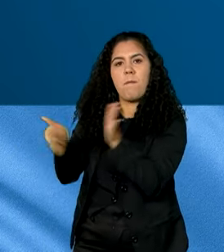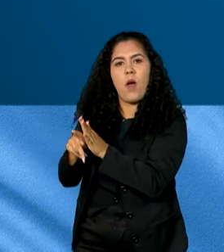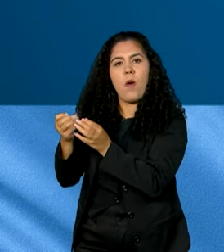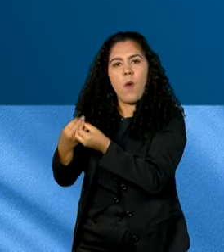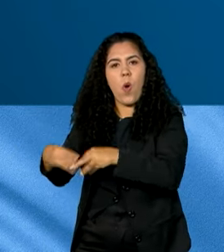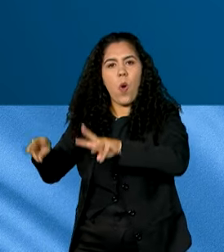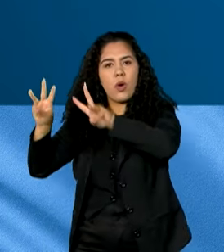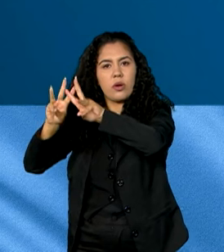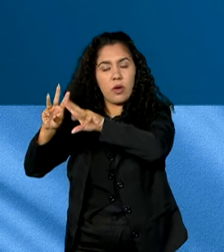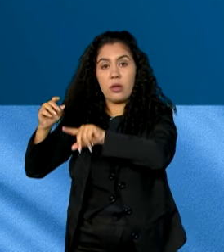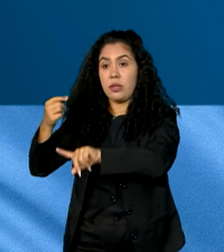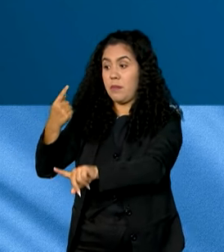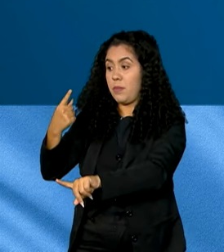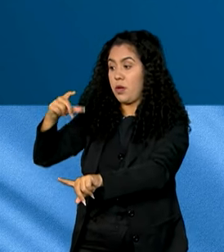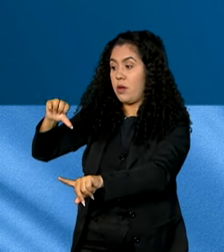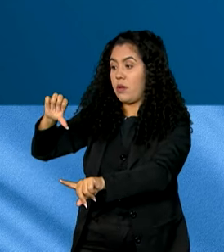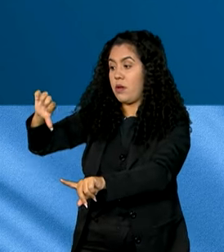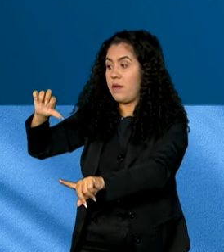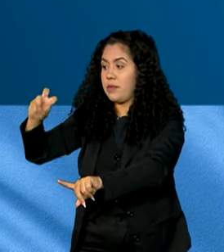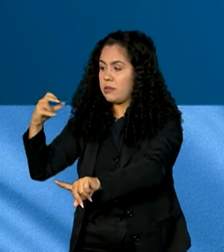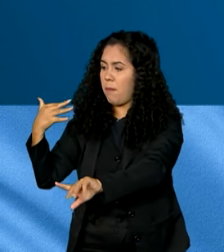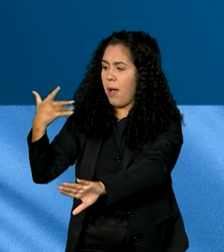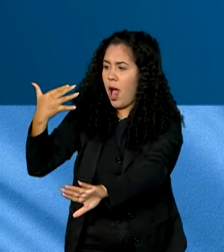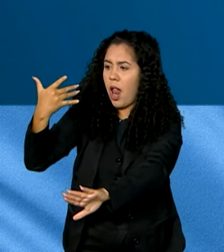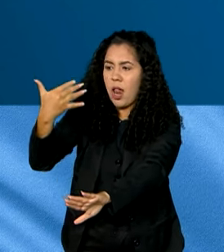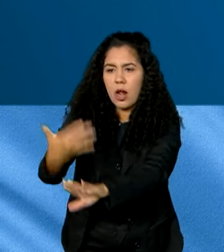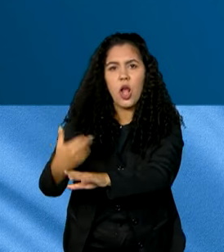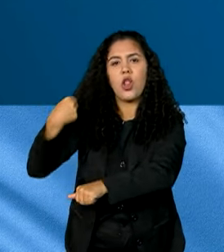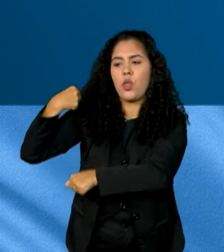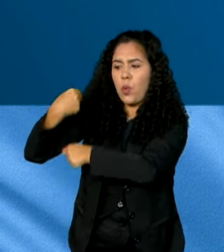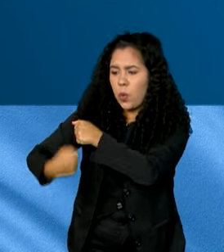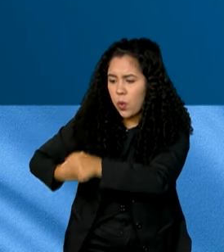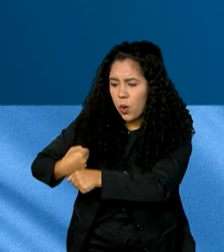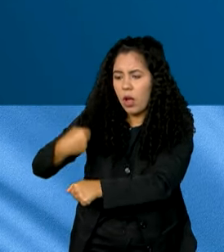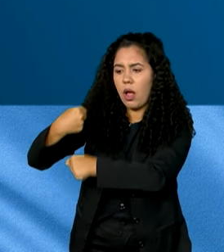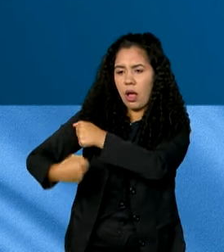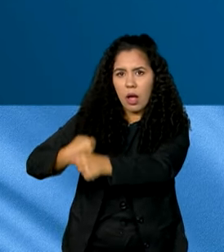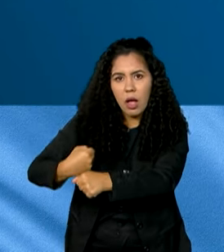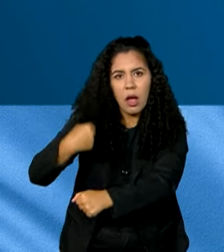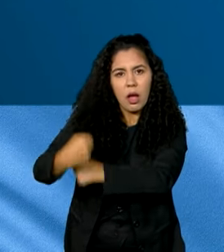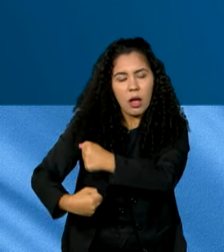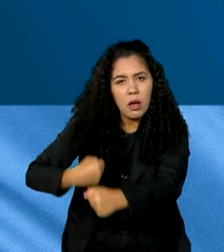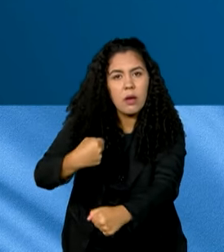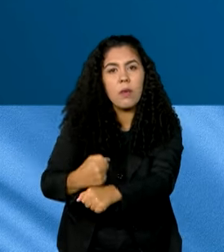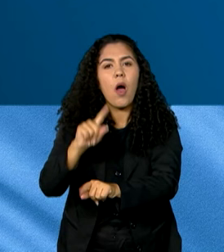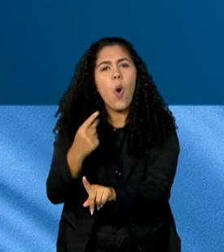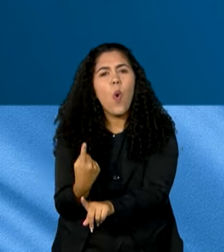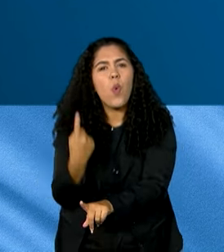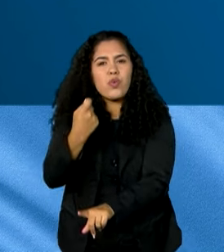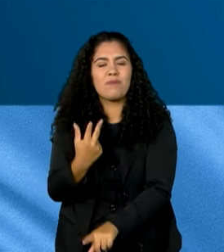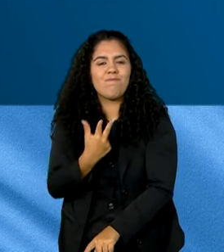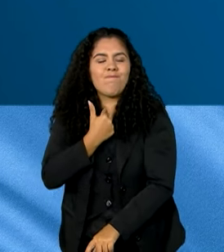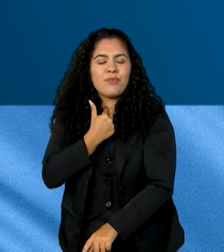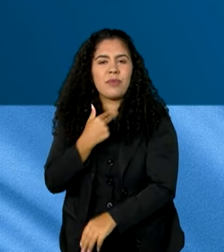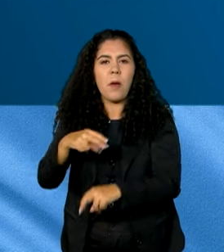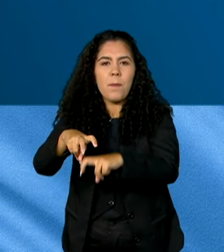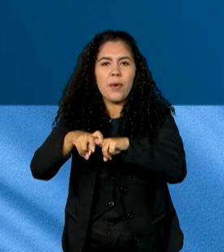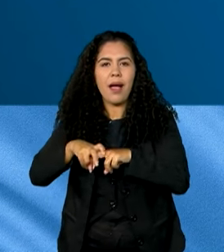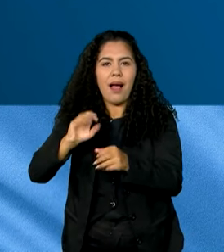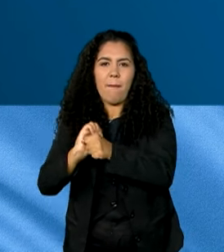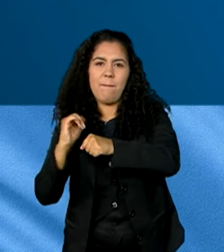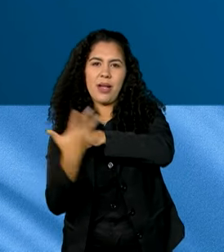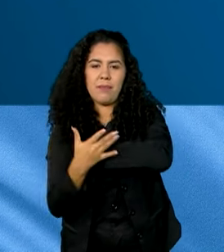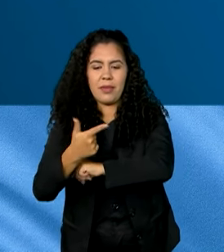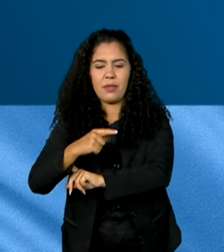1995, a COP é realizada anualmente, exceto em 2020, quando foi adiada pela pandemia e